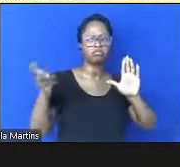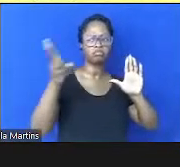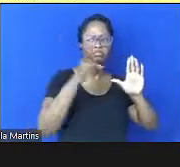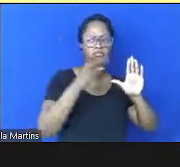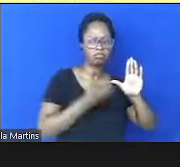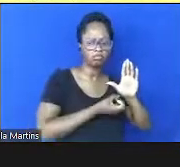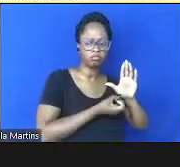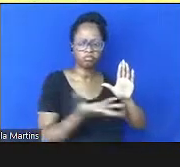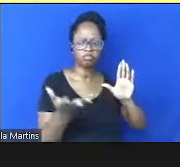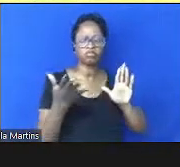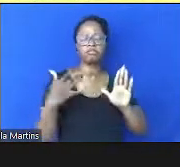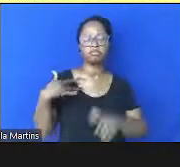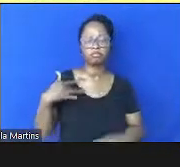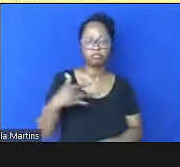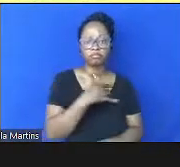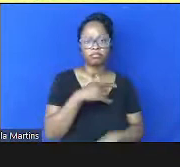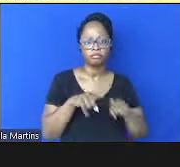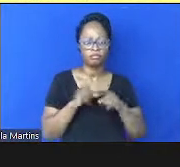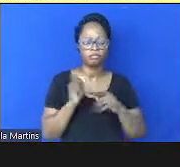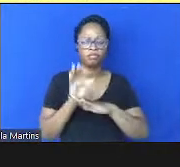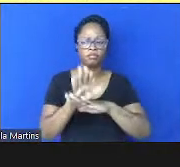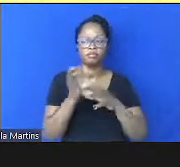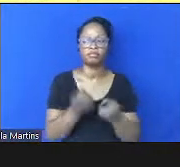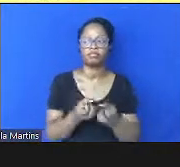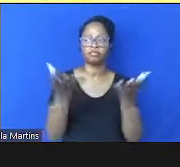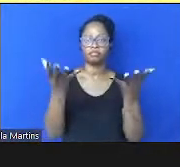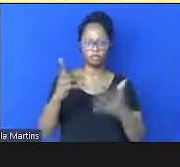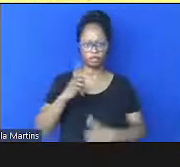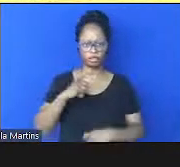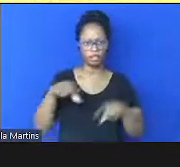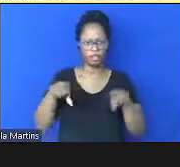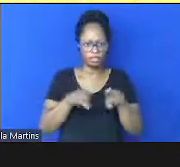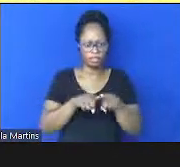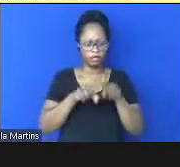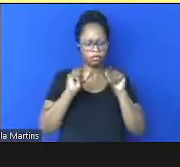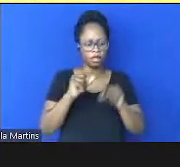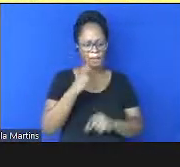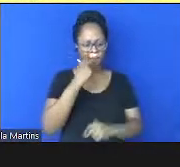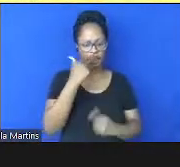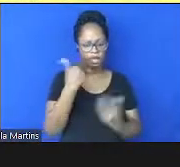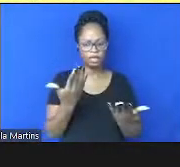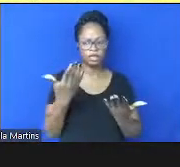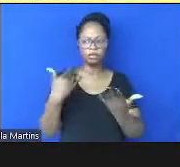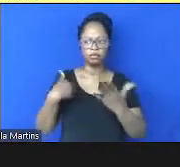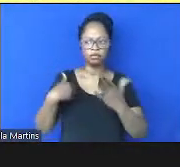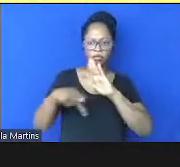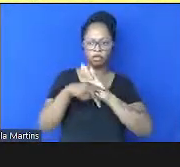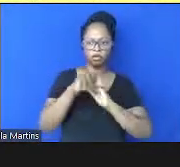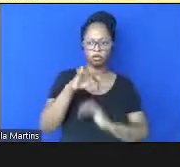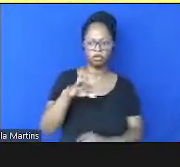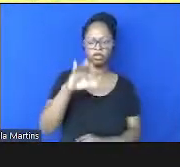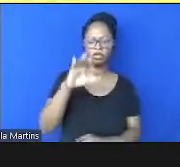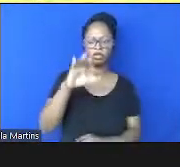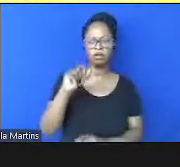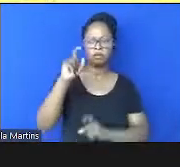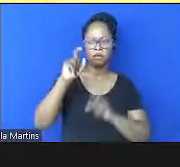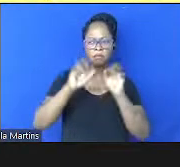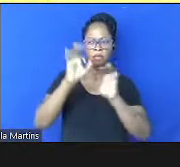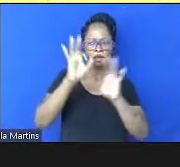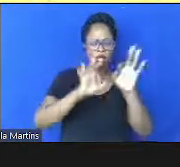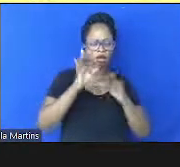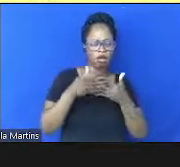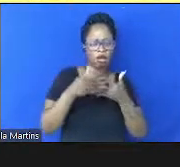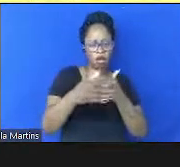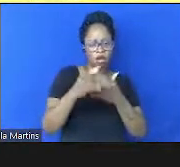e ajudar a cobertura a gente tem que ter essa abordagem sistêmica para se preparar para o futuro isso é importante